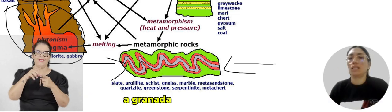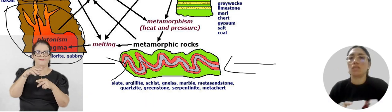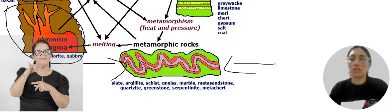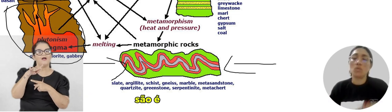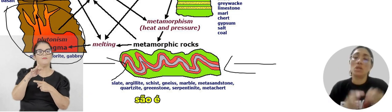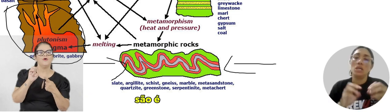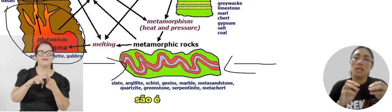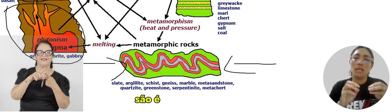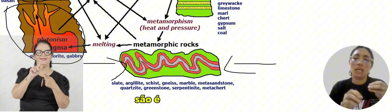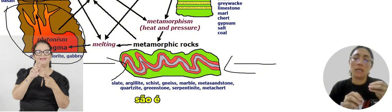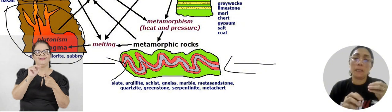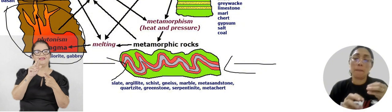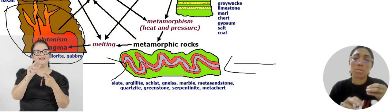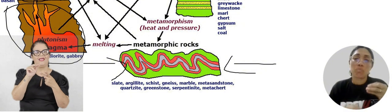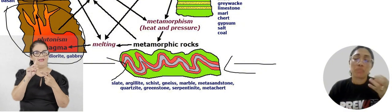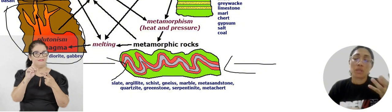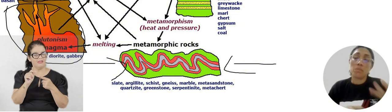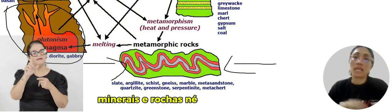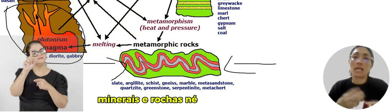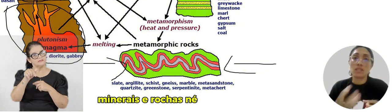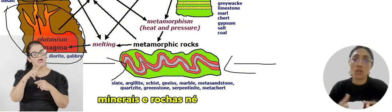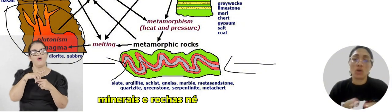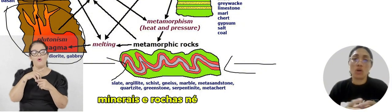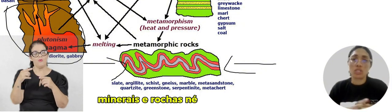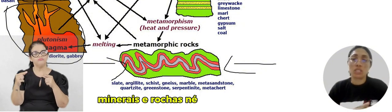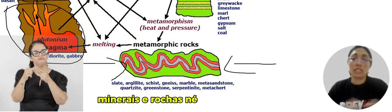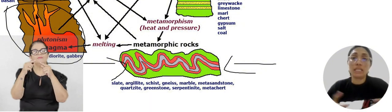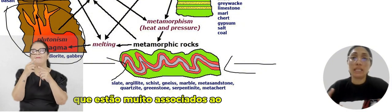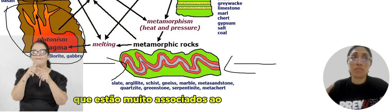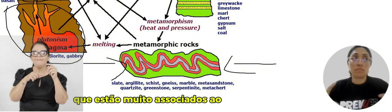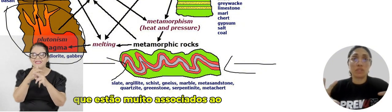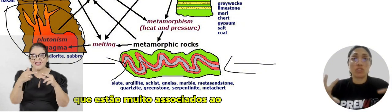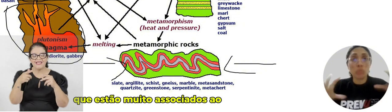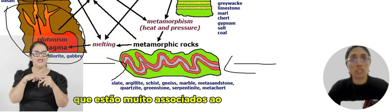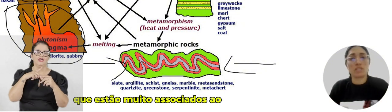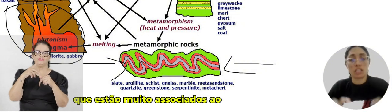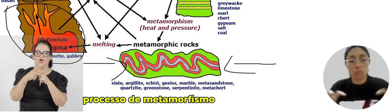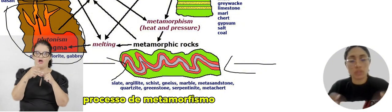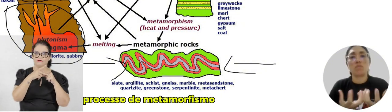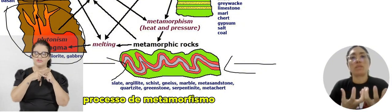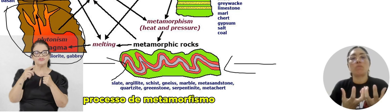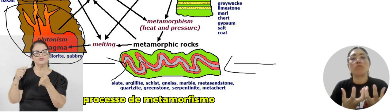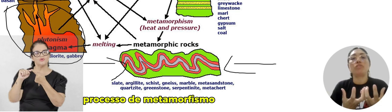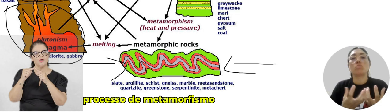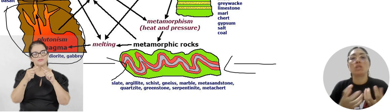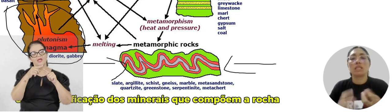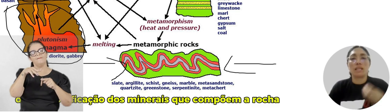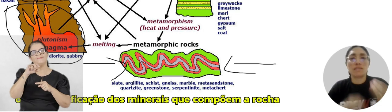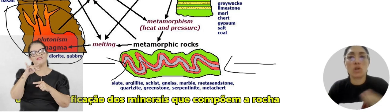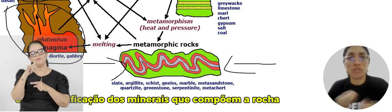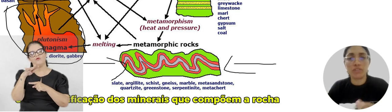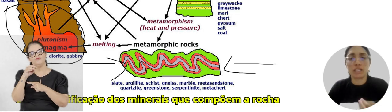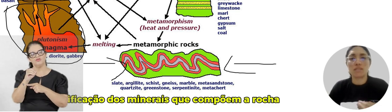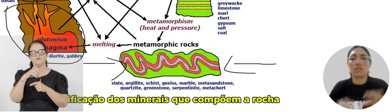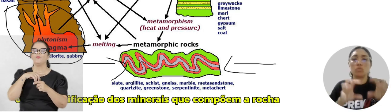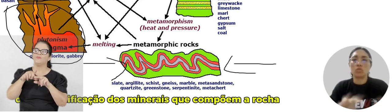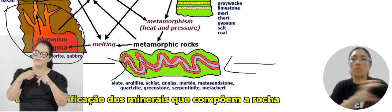granada, são minerais e rochas que estão muito associados ao processo de metamorfismo, dessa